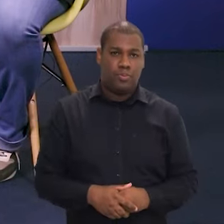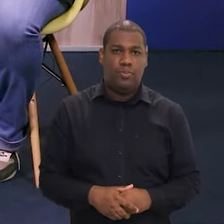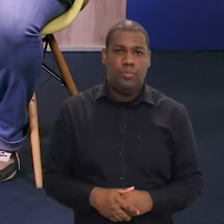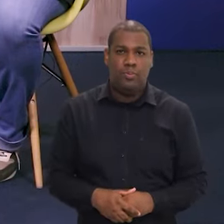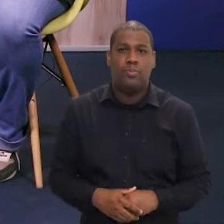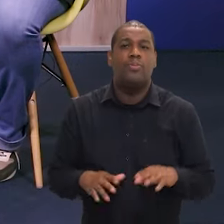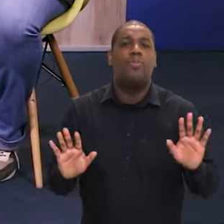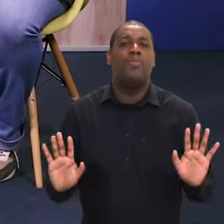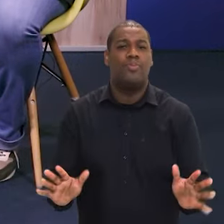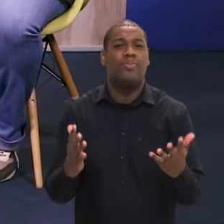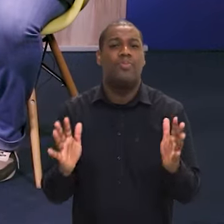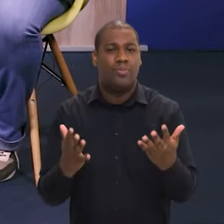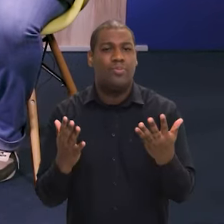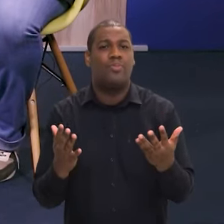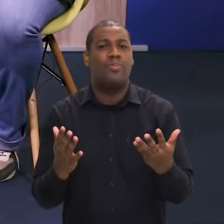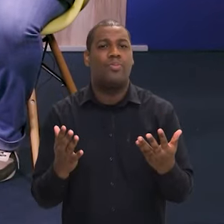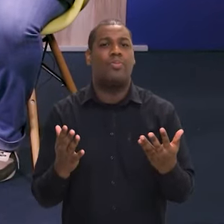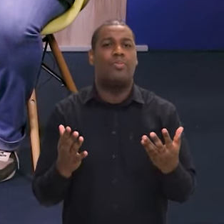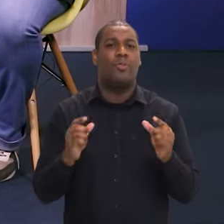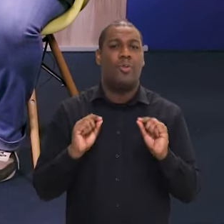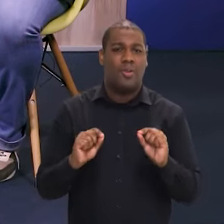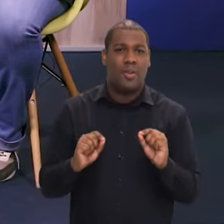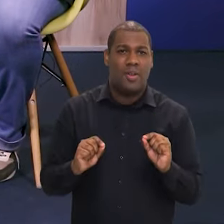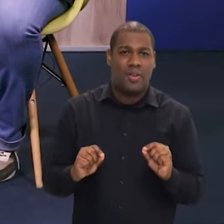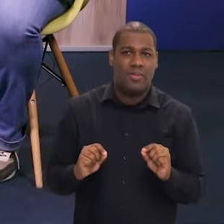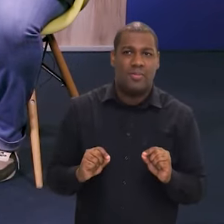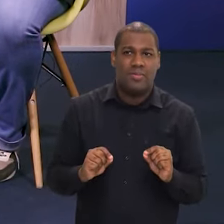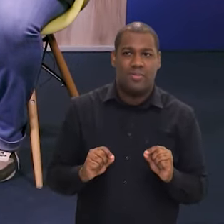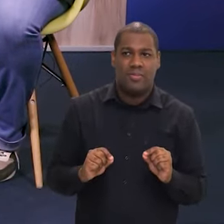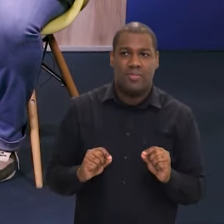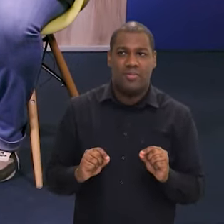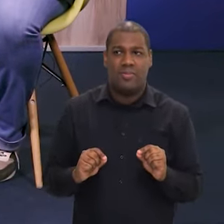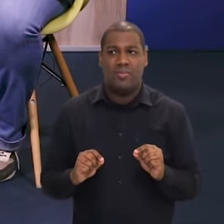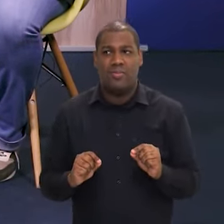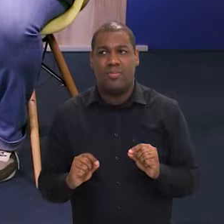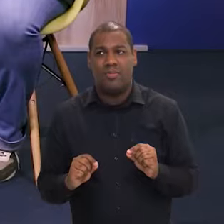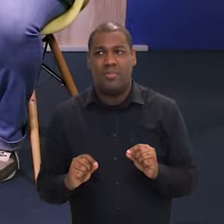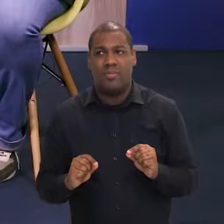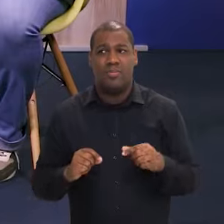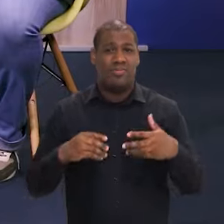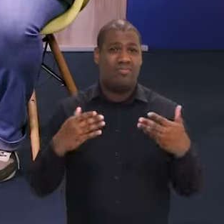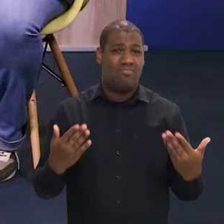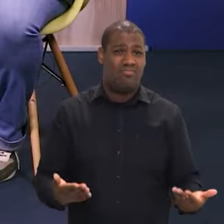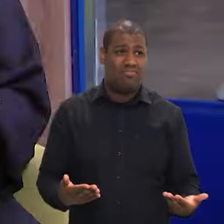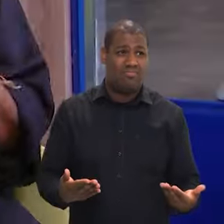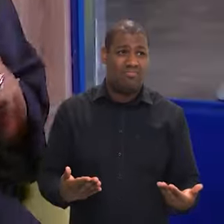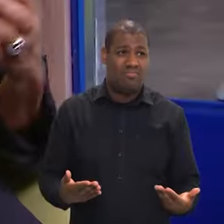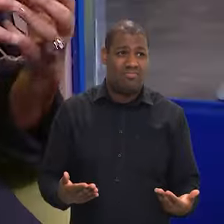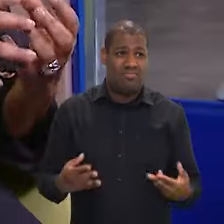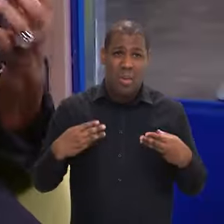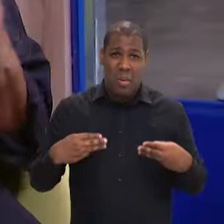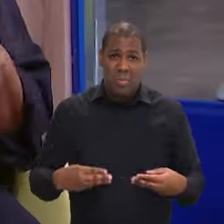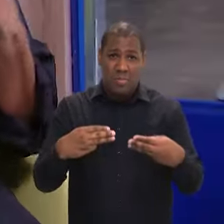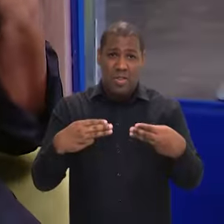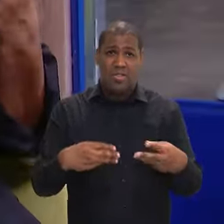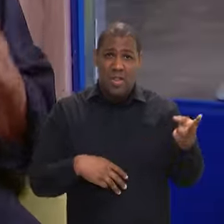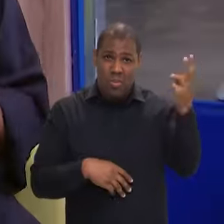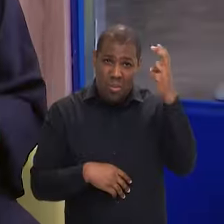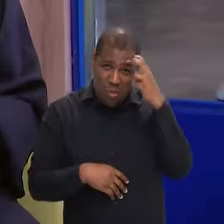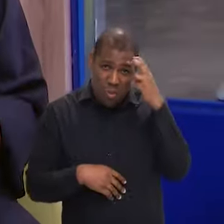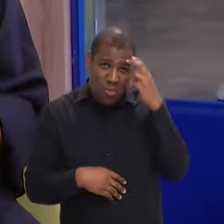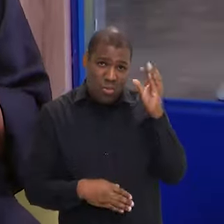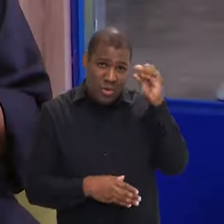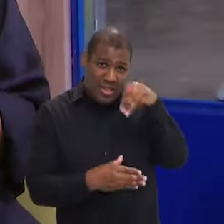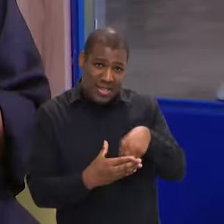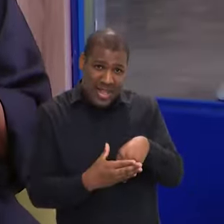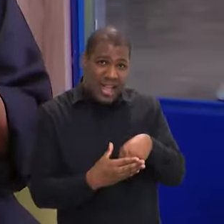de nacionalização do fomento que a sociedade sempre fez, a dúvida, né? Ah, isso fica só restrito, isso fica só para quem já